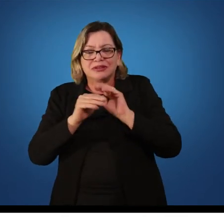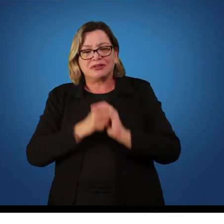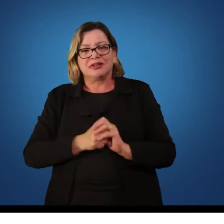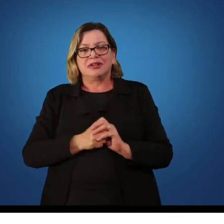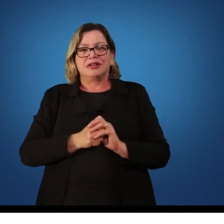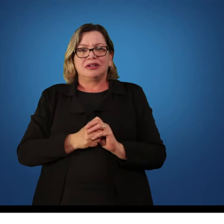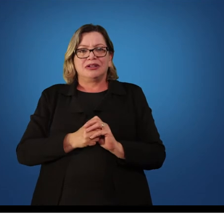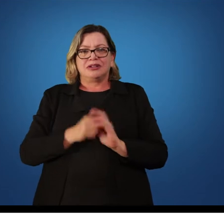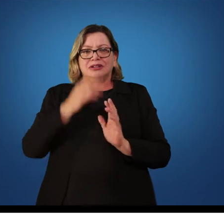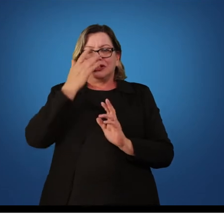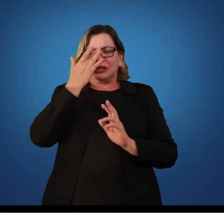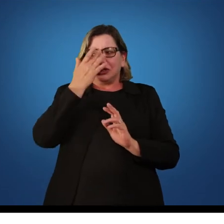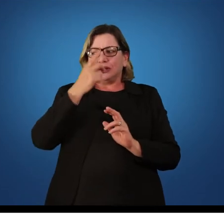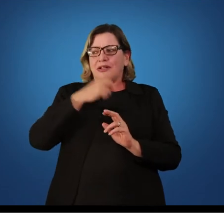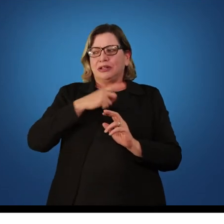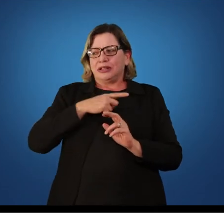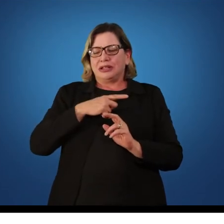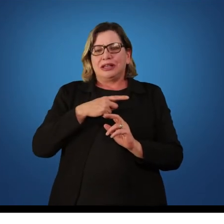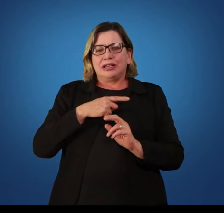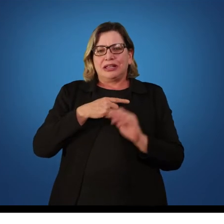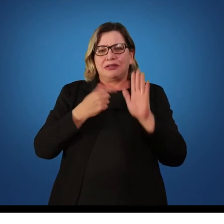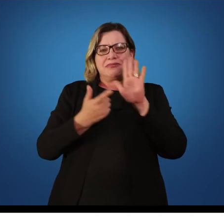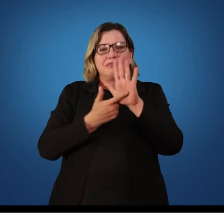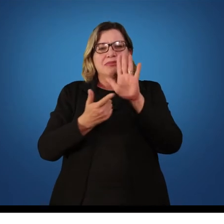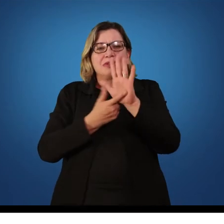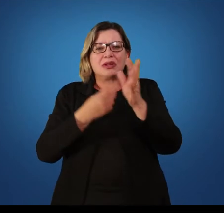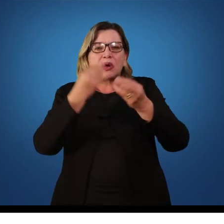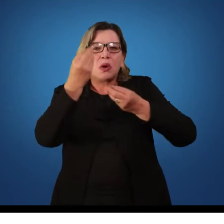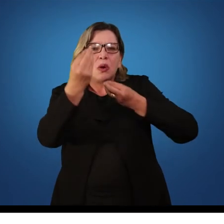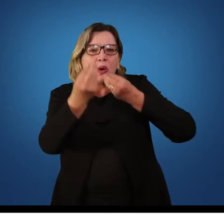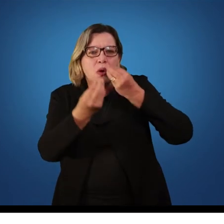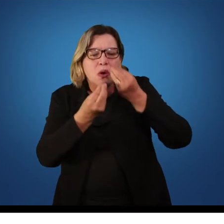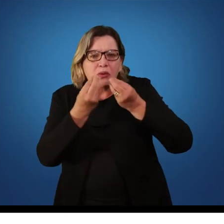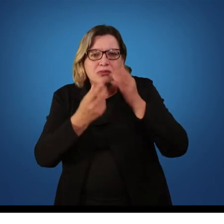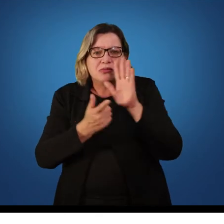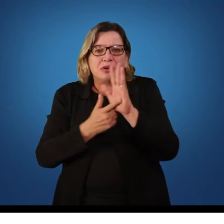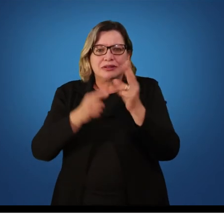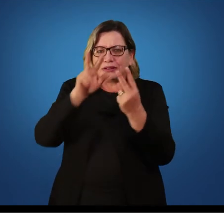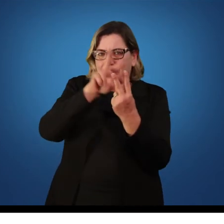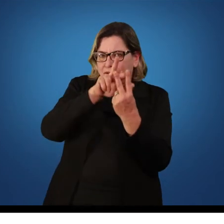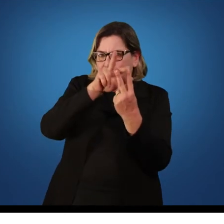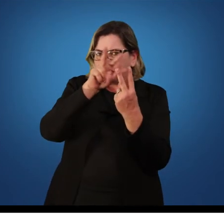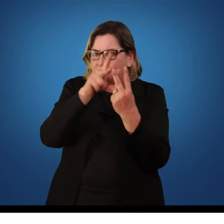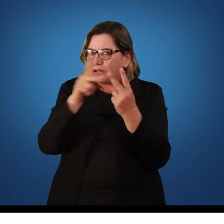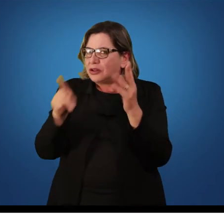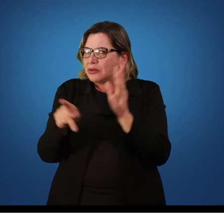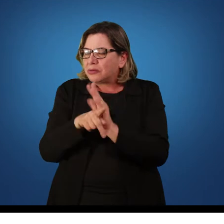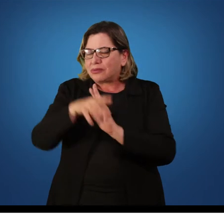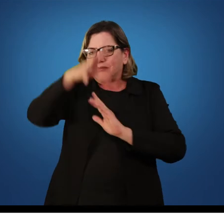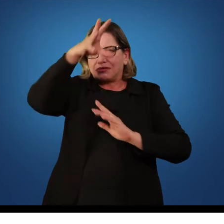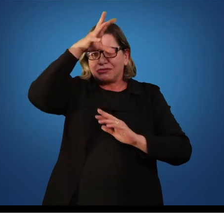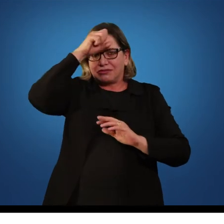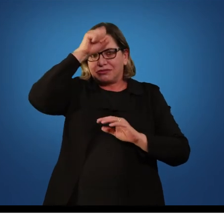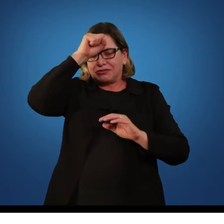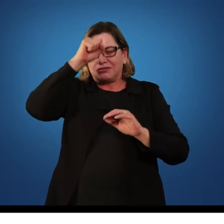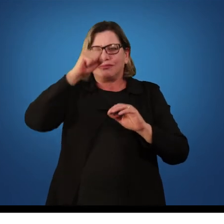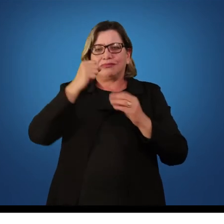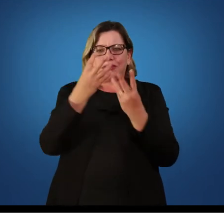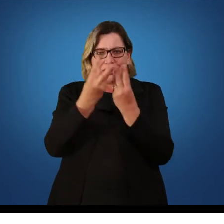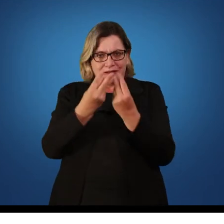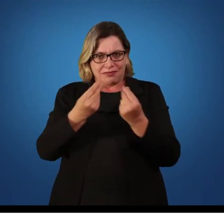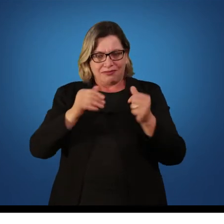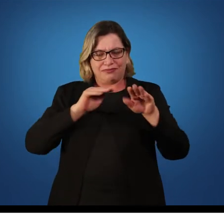trago um esquema, onde eu aponto os diferentes tipos de feedback relacionado à aprendizagem de habilidades motoras.